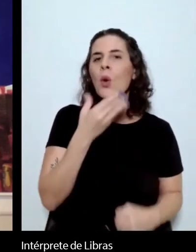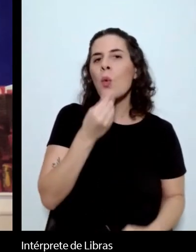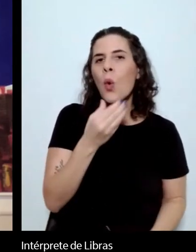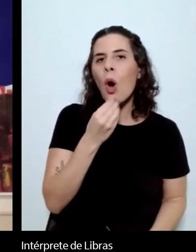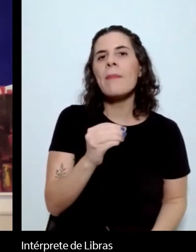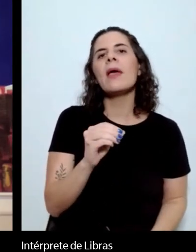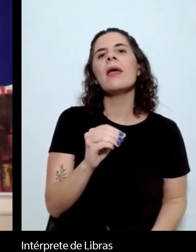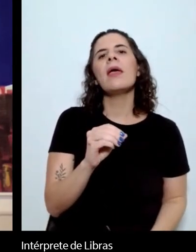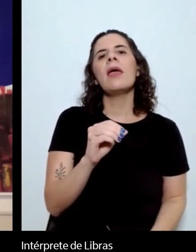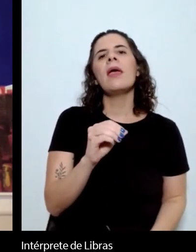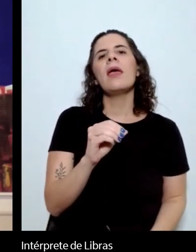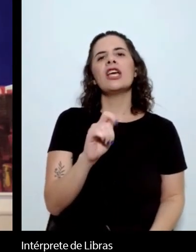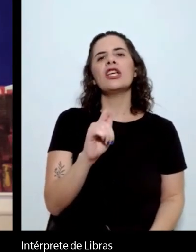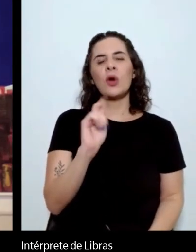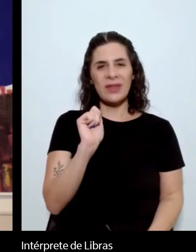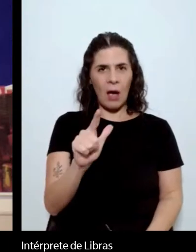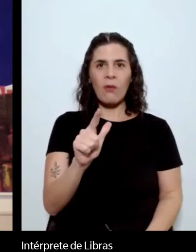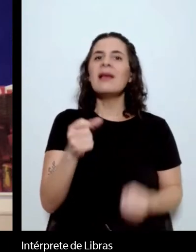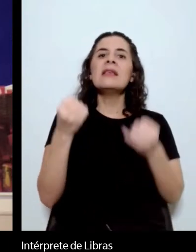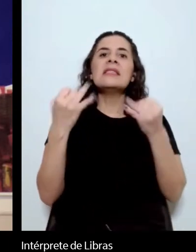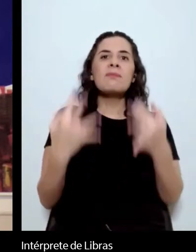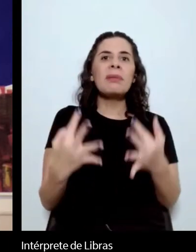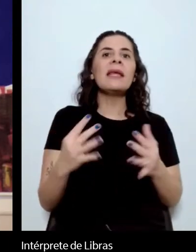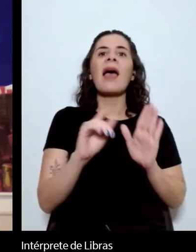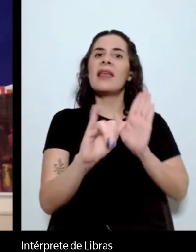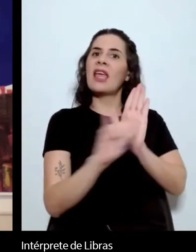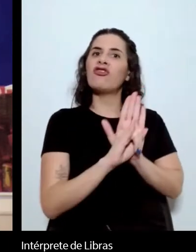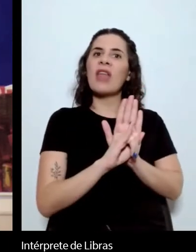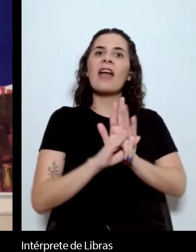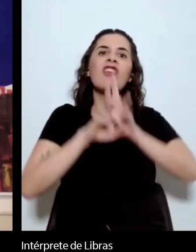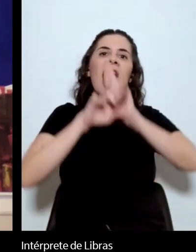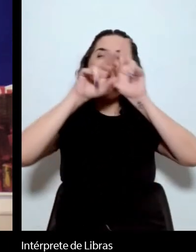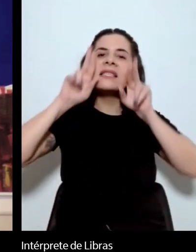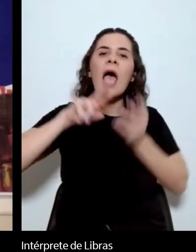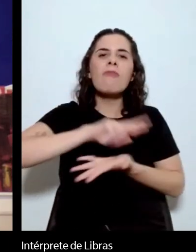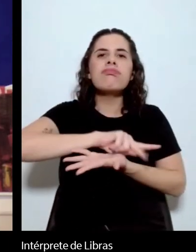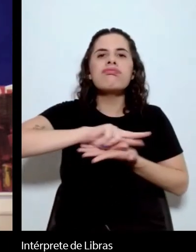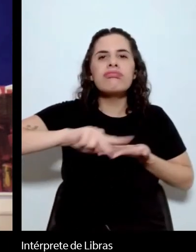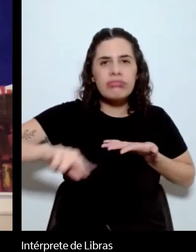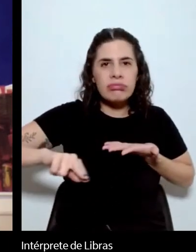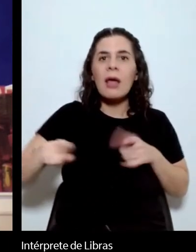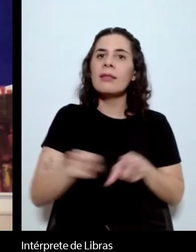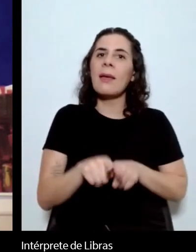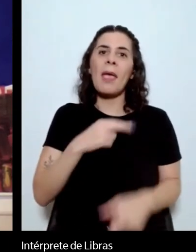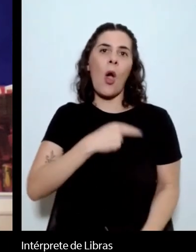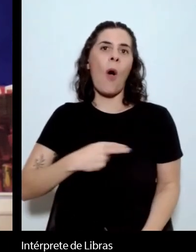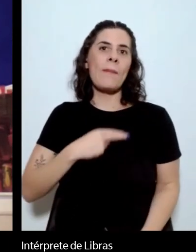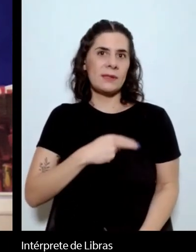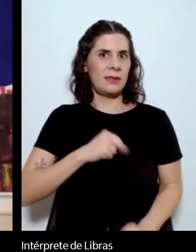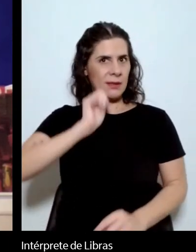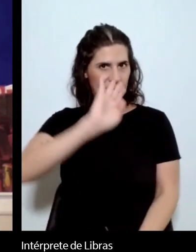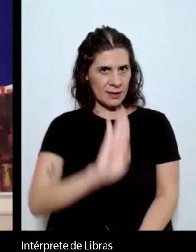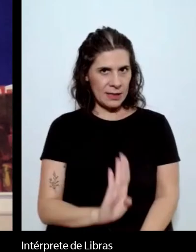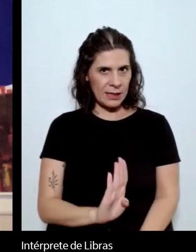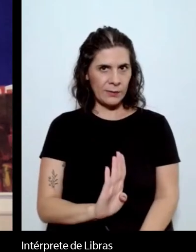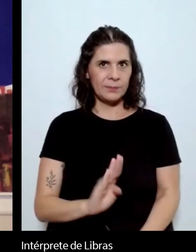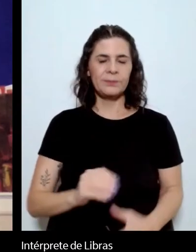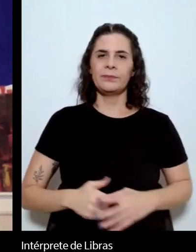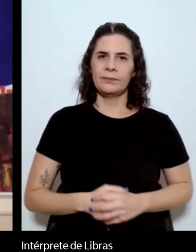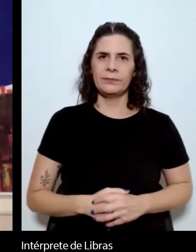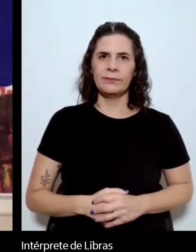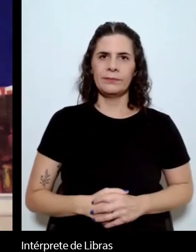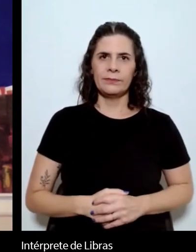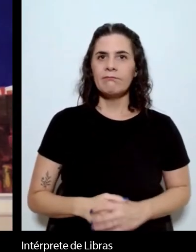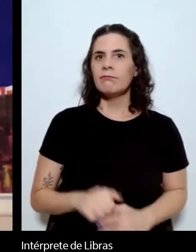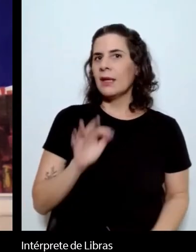Multiracial Identity, que é a identidade multirracial e o romancista brasileiro. Agora, o nosso Earl Fitz,